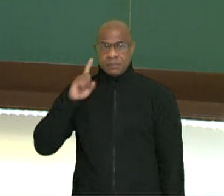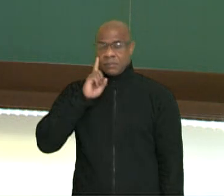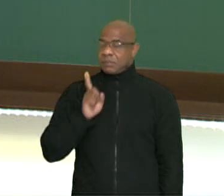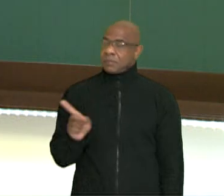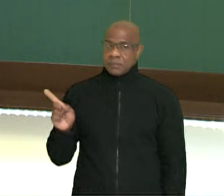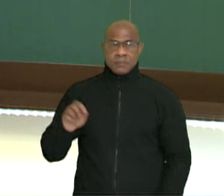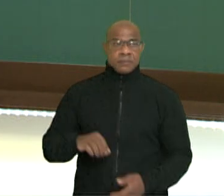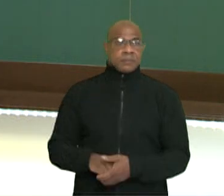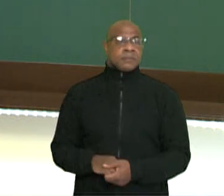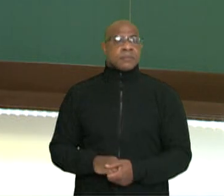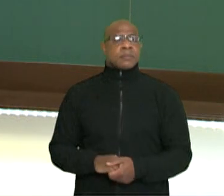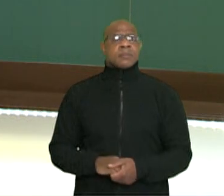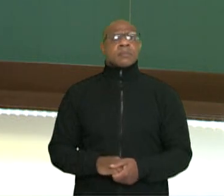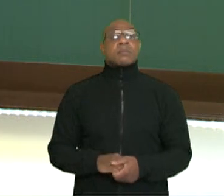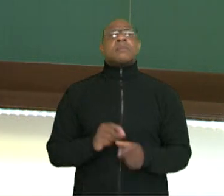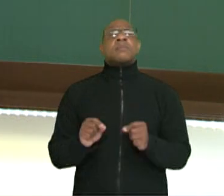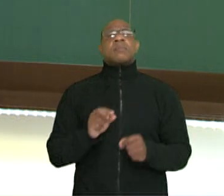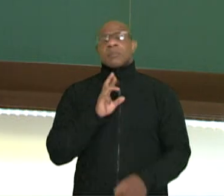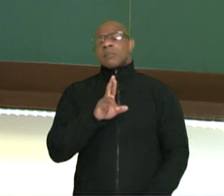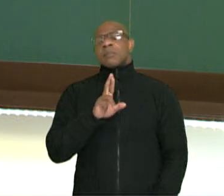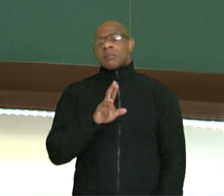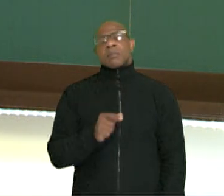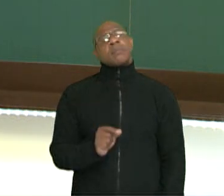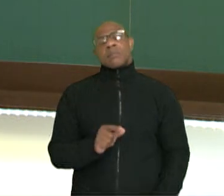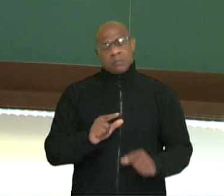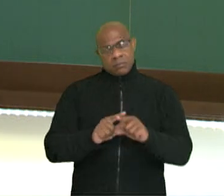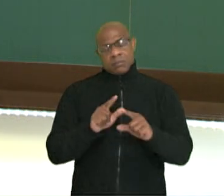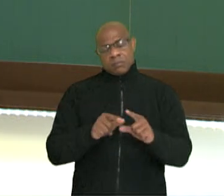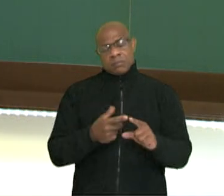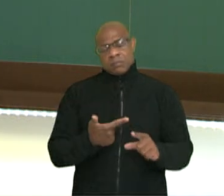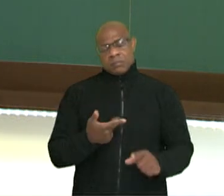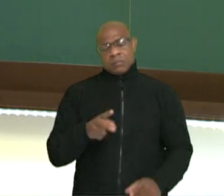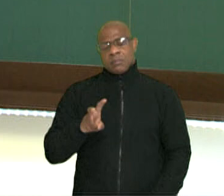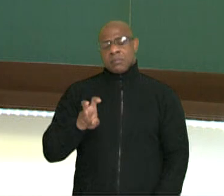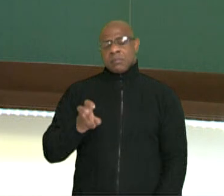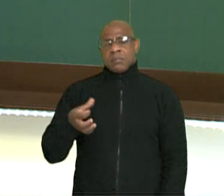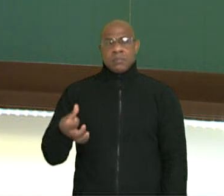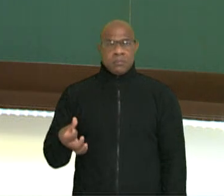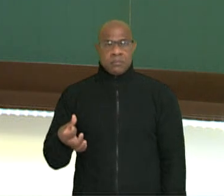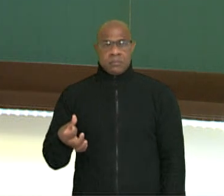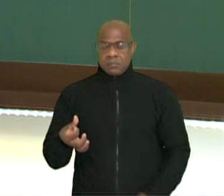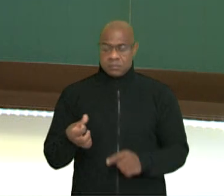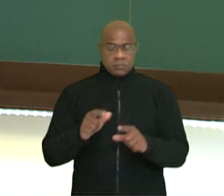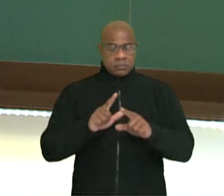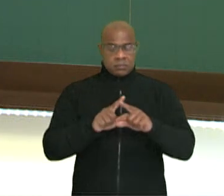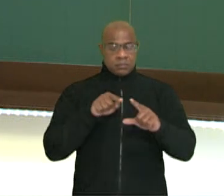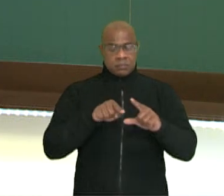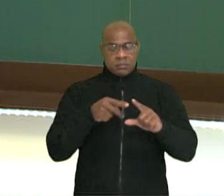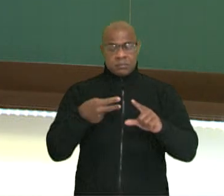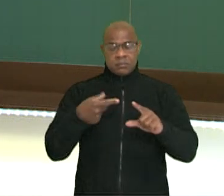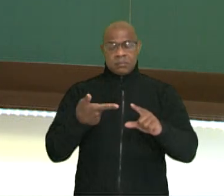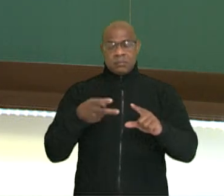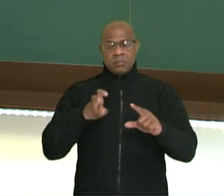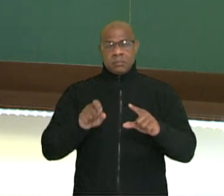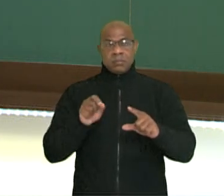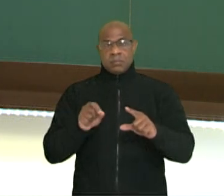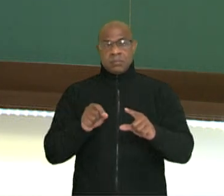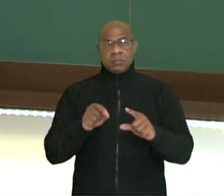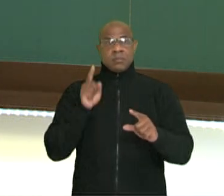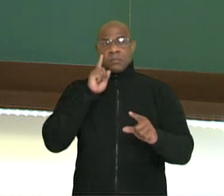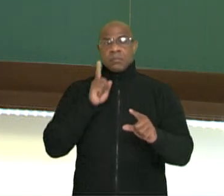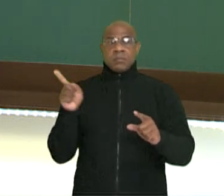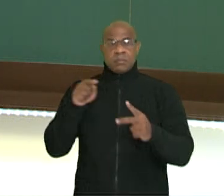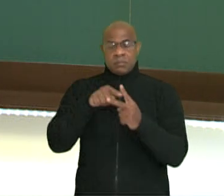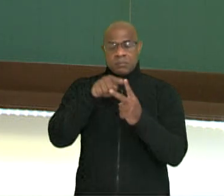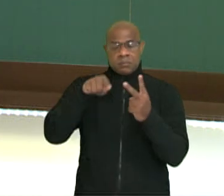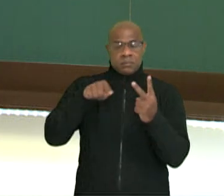E essa continha de menos dá 256. Eu levo esse delta para a fórmula de Bhaskara. Então